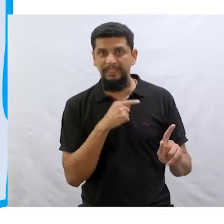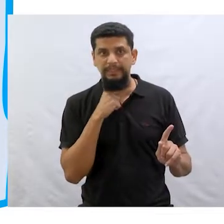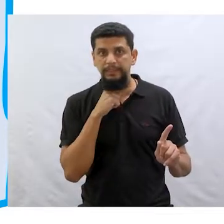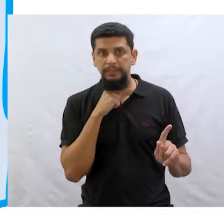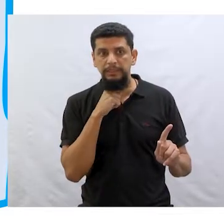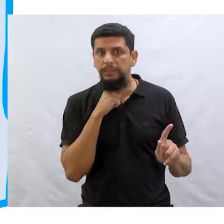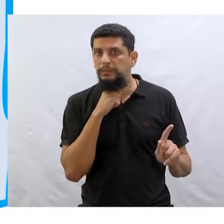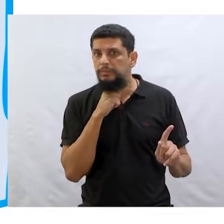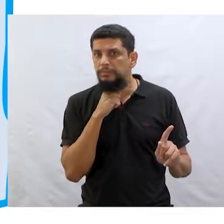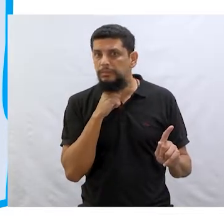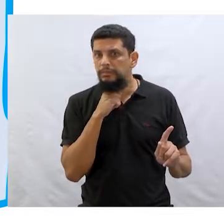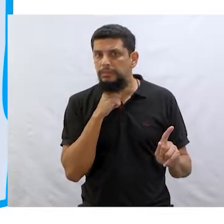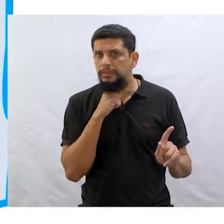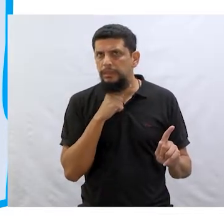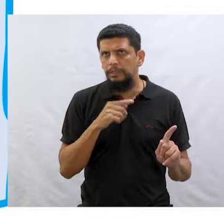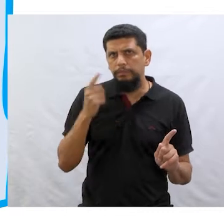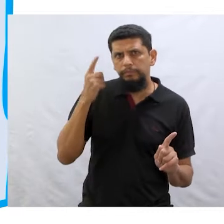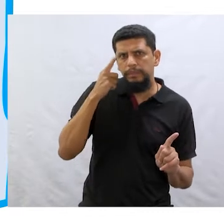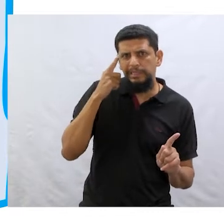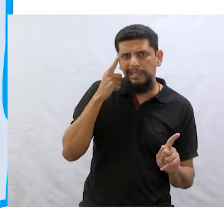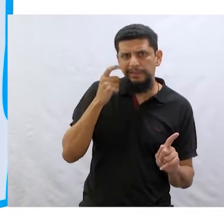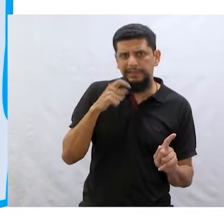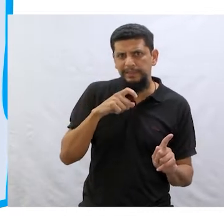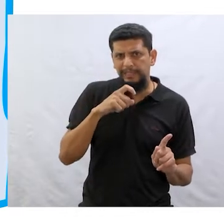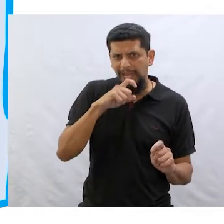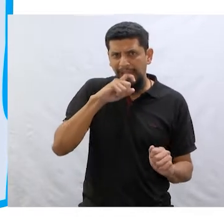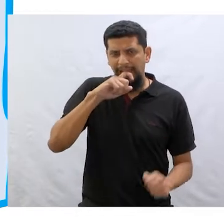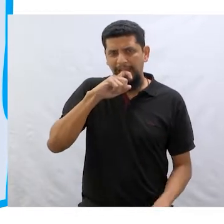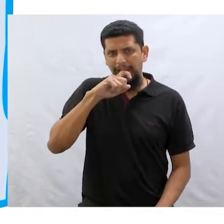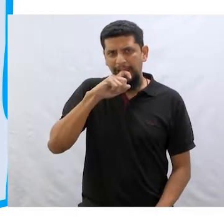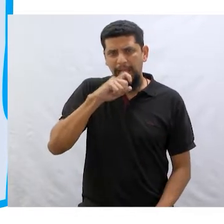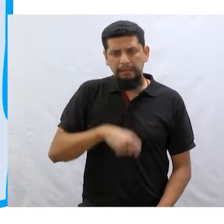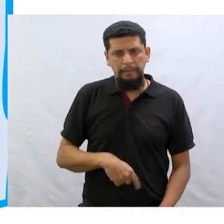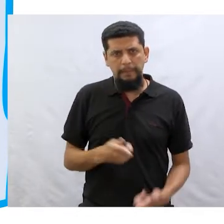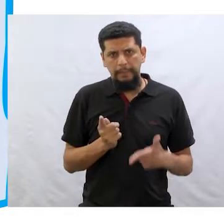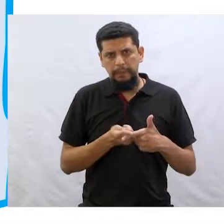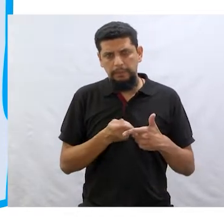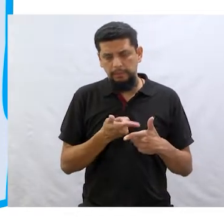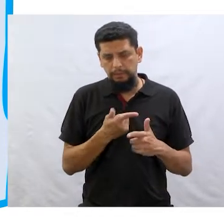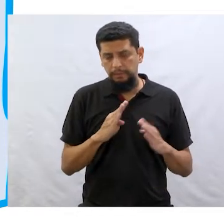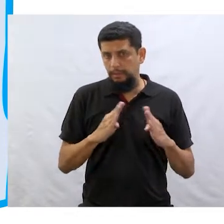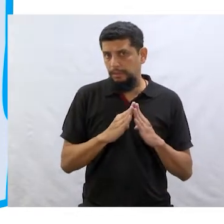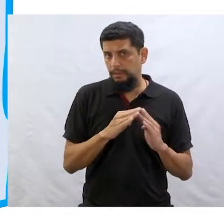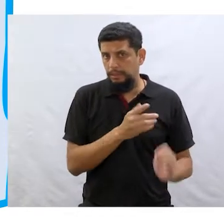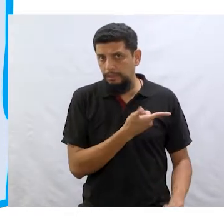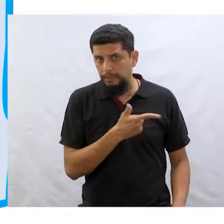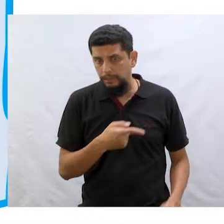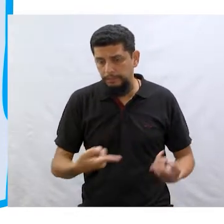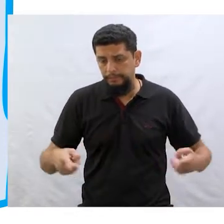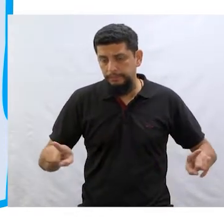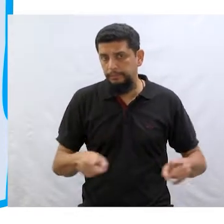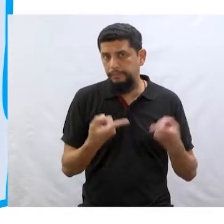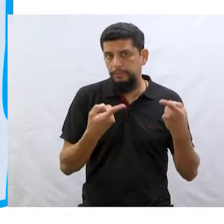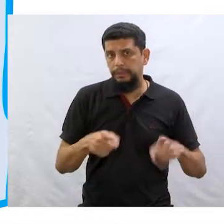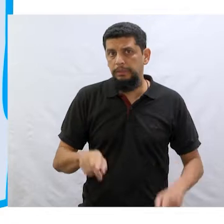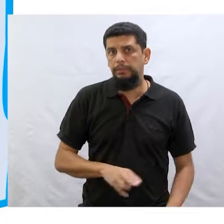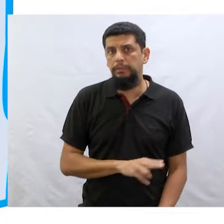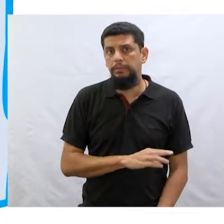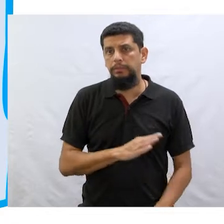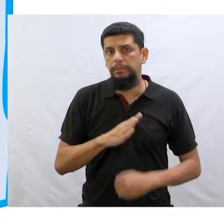conseguia esconder uma ponta de ciúme por não termos em casa nenhuma música